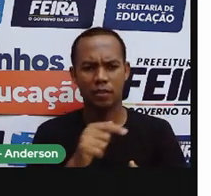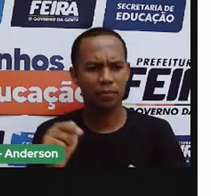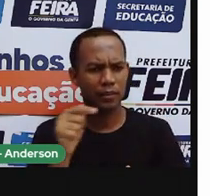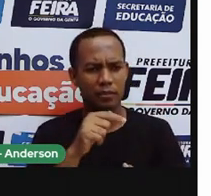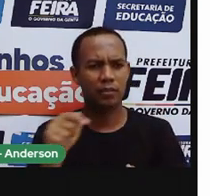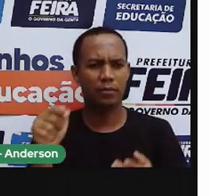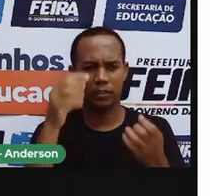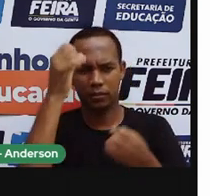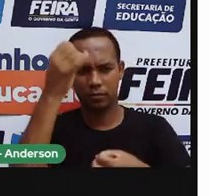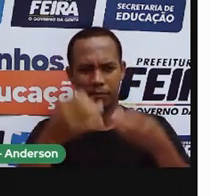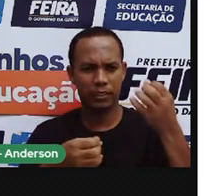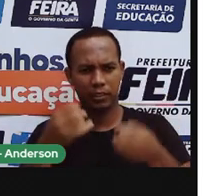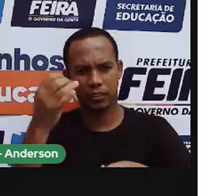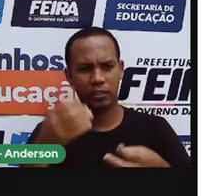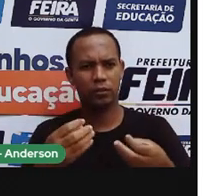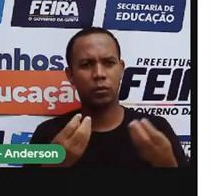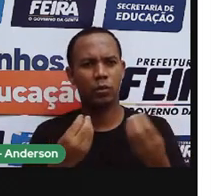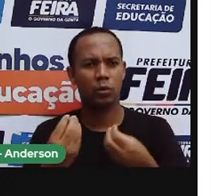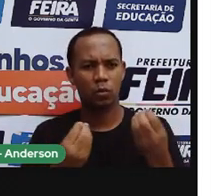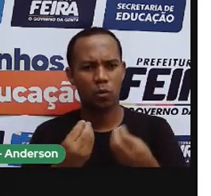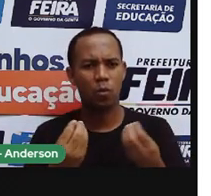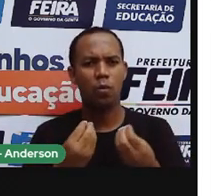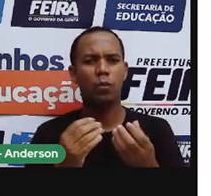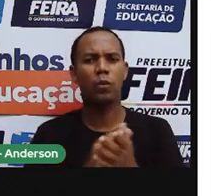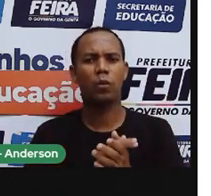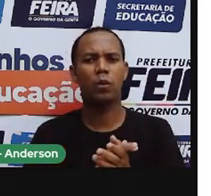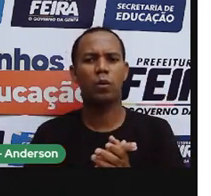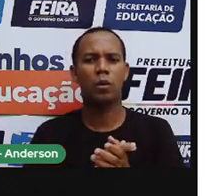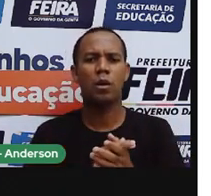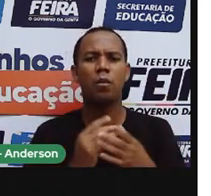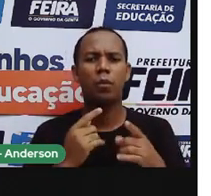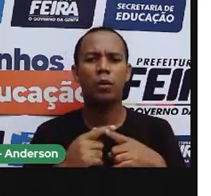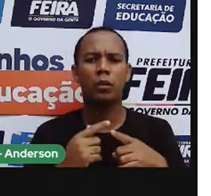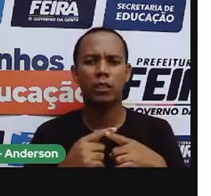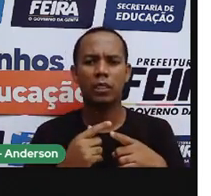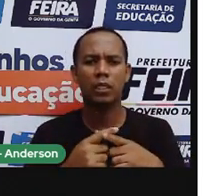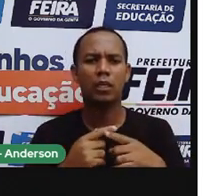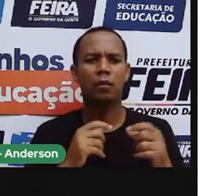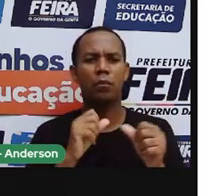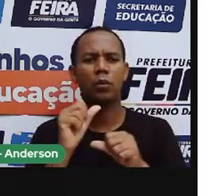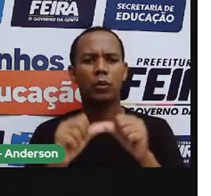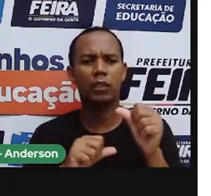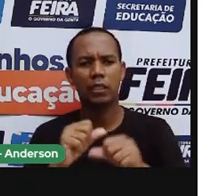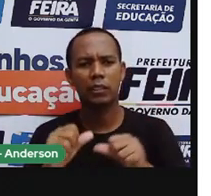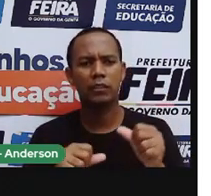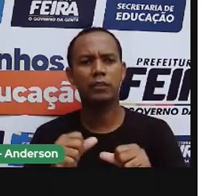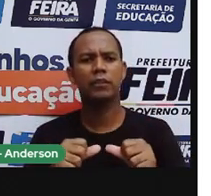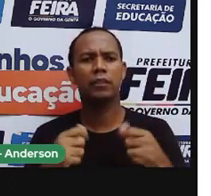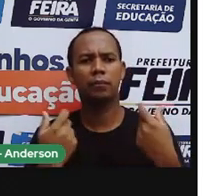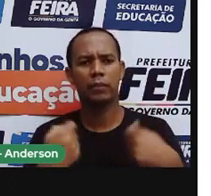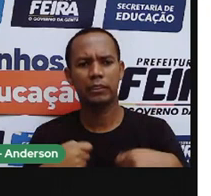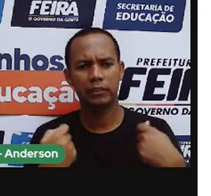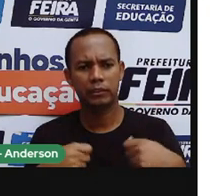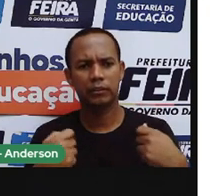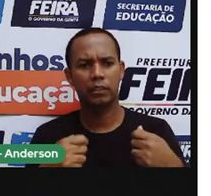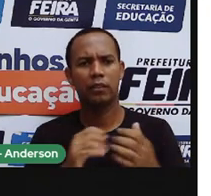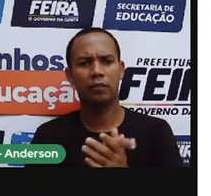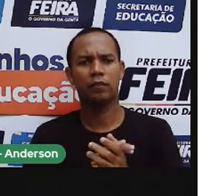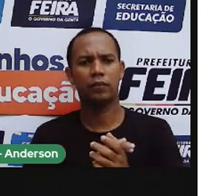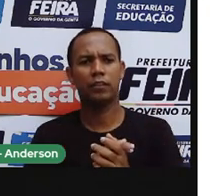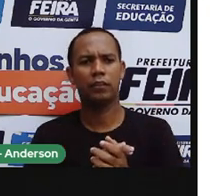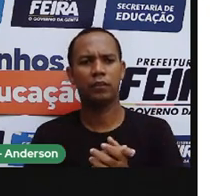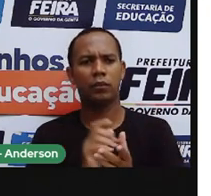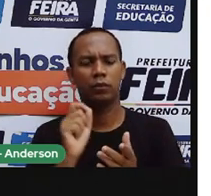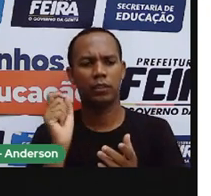vocês, em vários momentos ela se corrige, porque essa mudança ainda está em